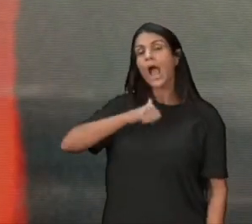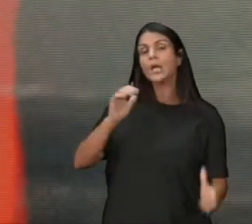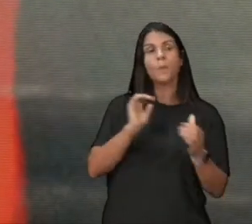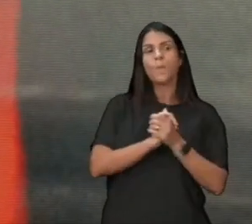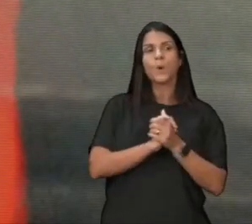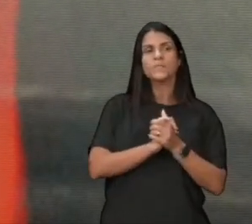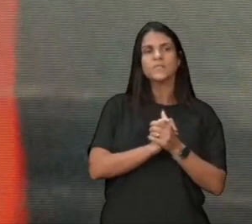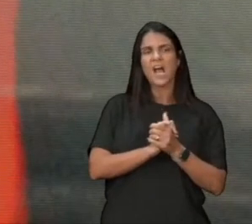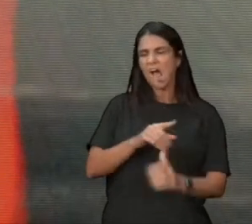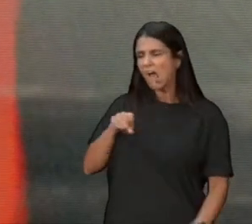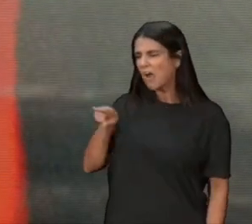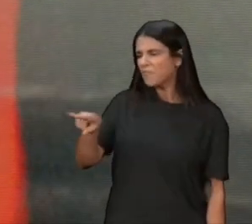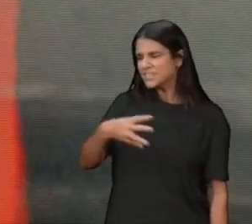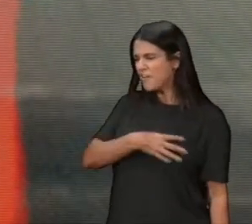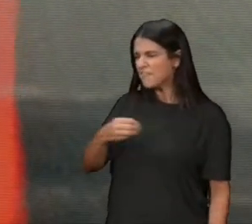Gente,